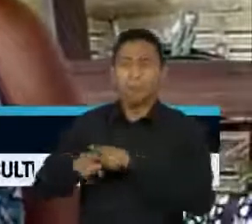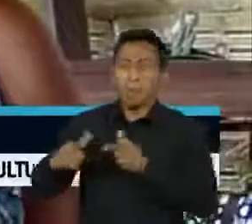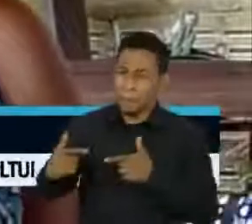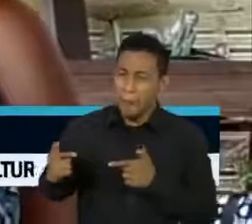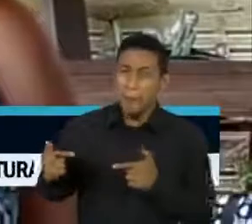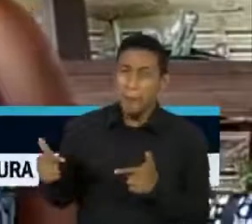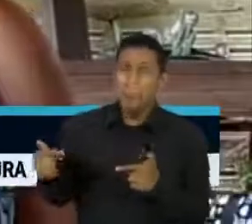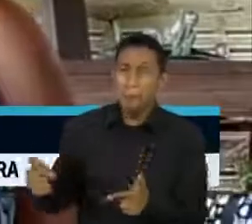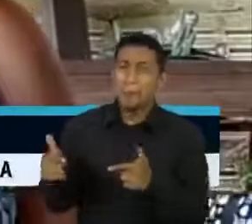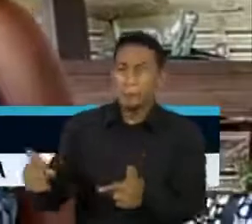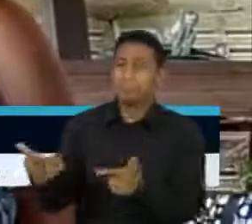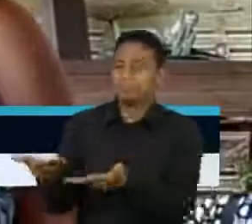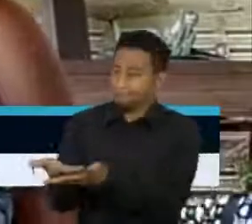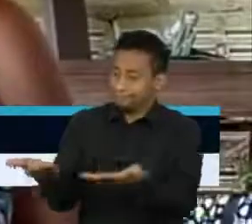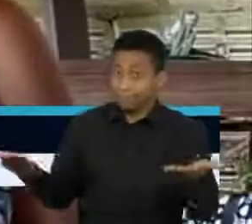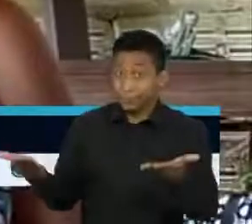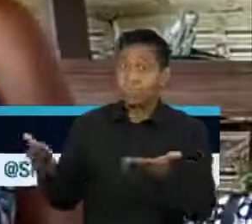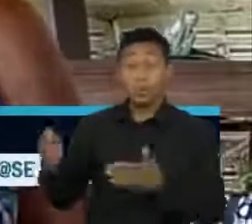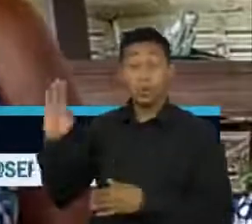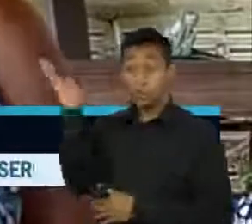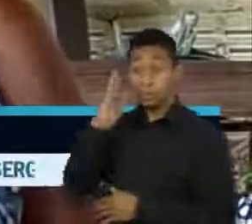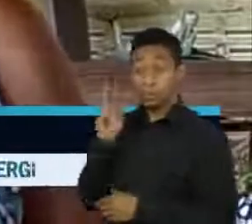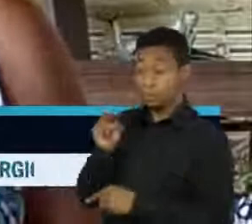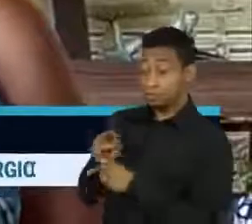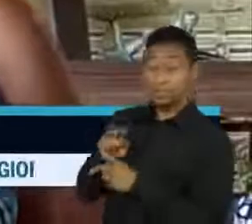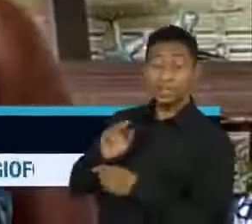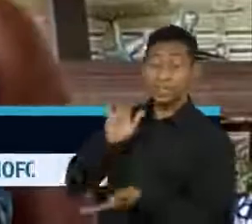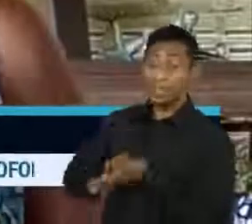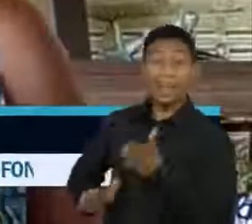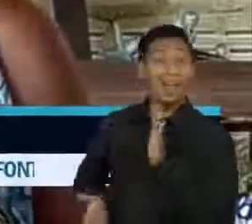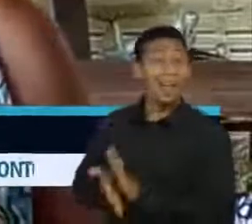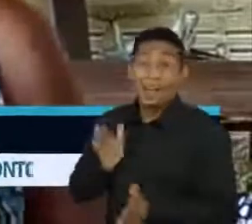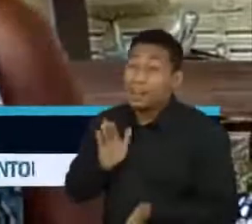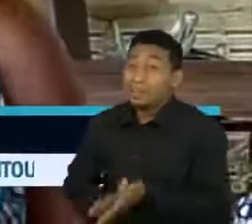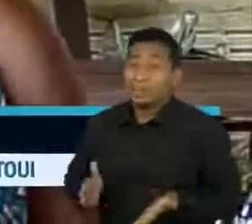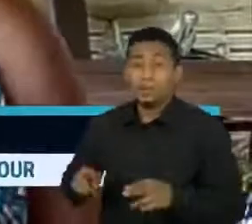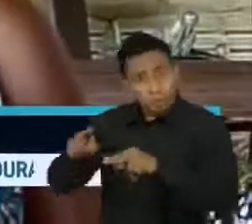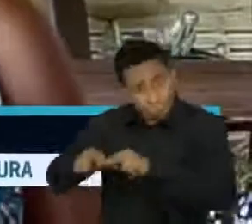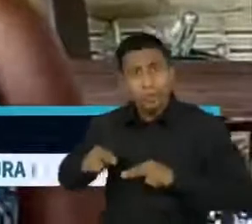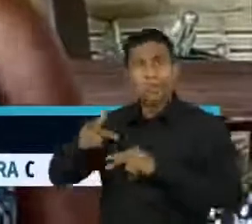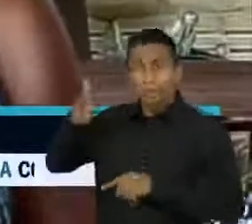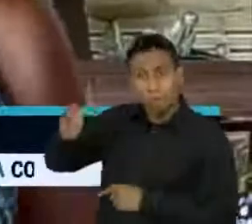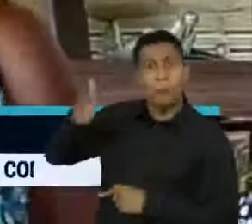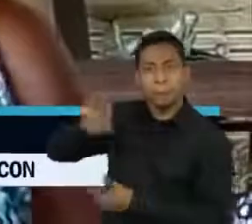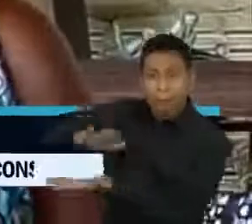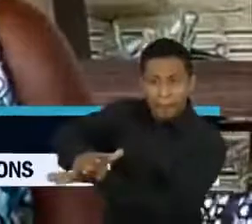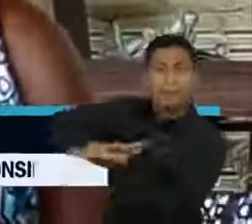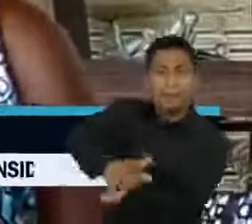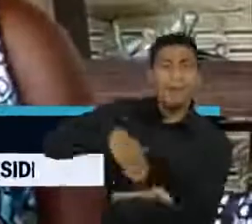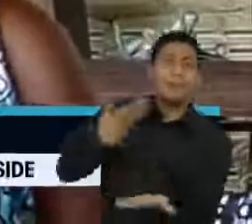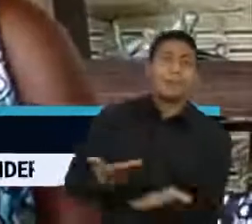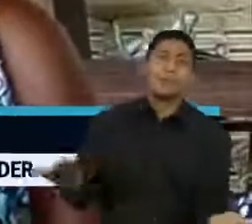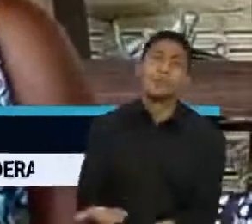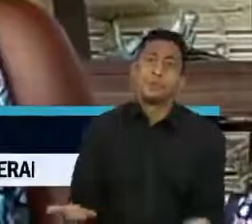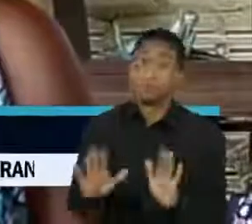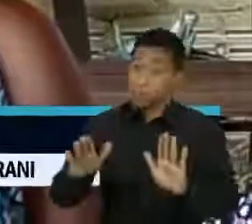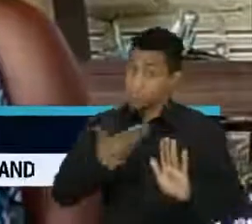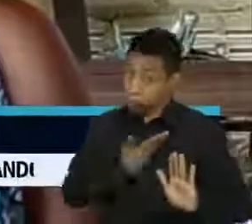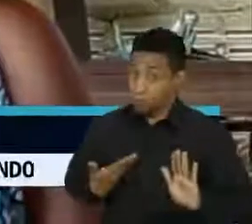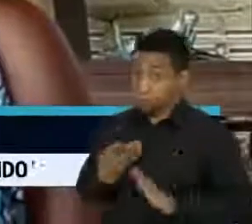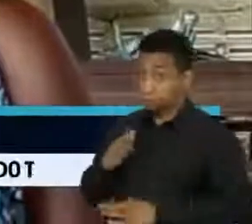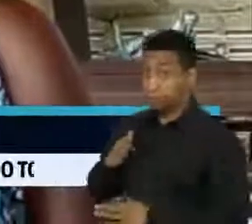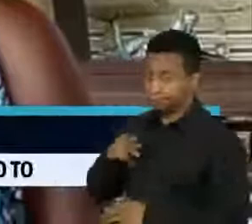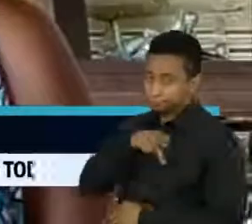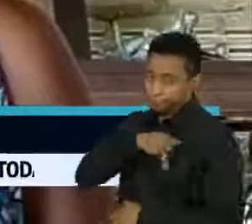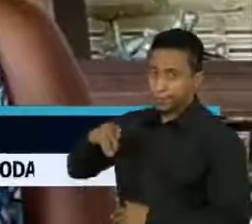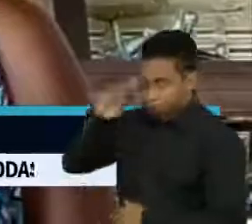nunca foi prioridade para o Estado brasileiro. Por isso que aconteceram e continuam acontecendo. Só que o governo Bolsonaro,